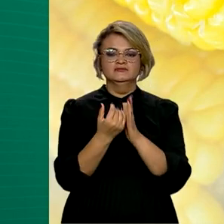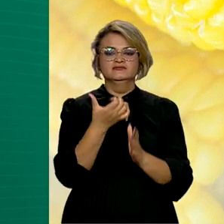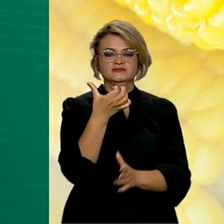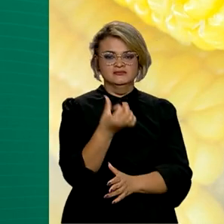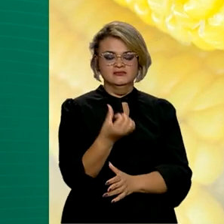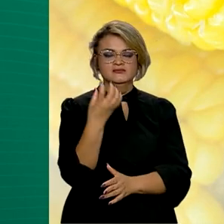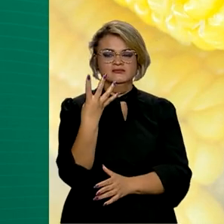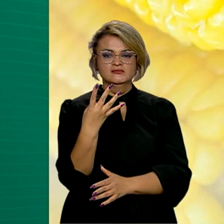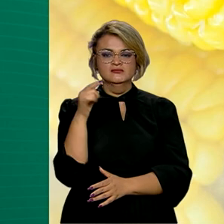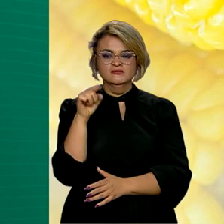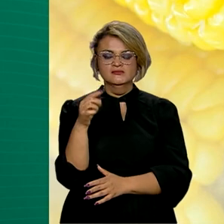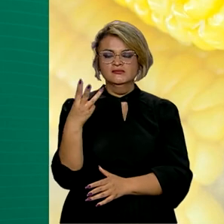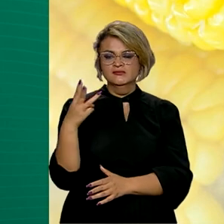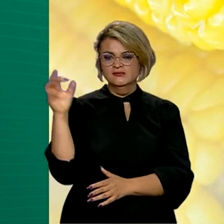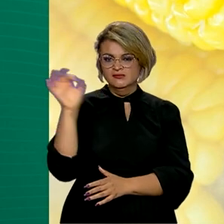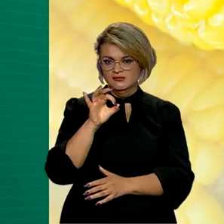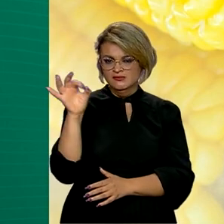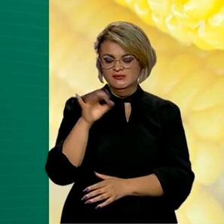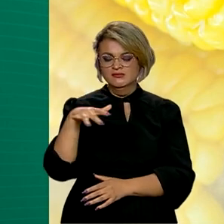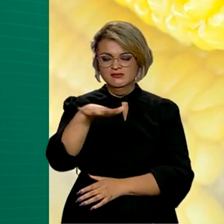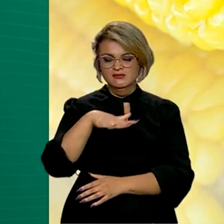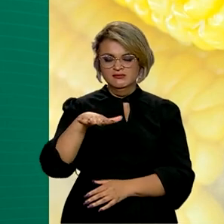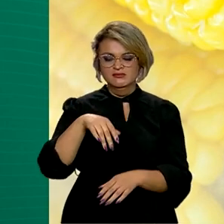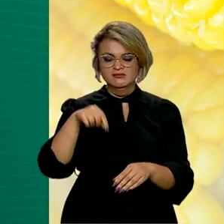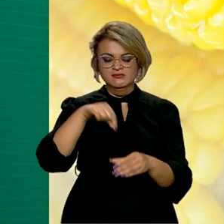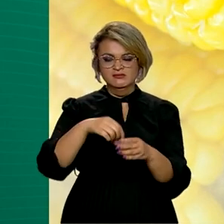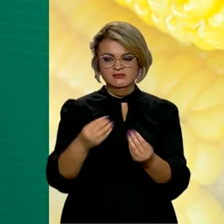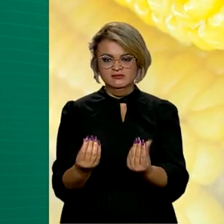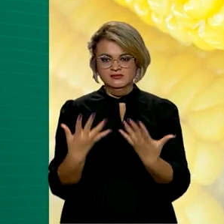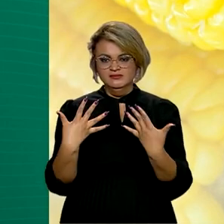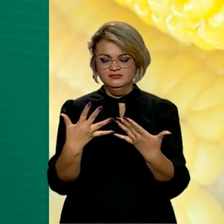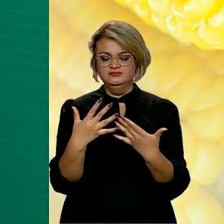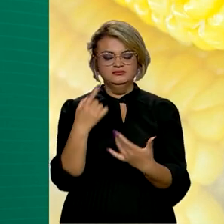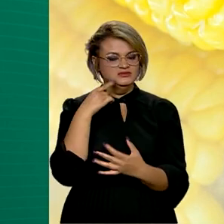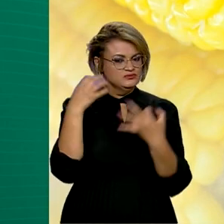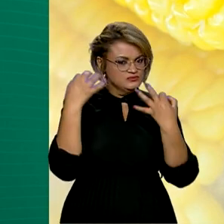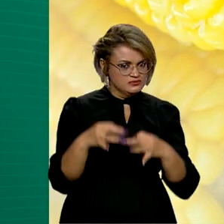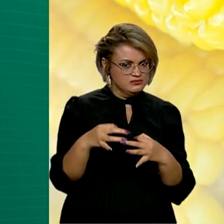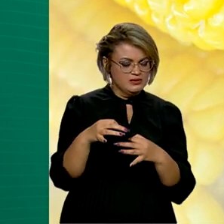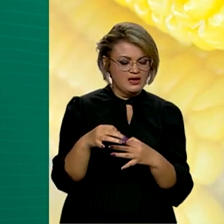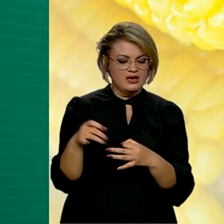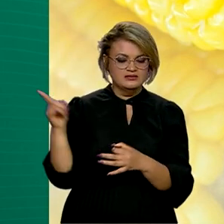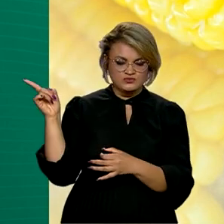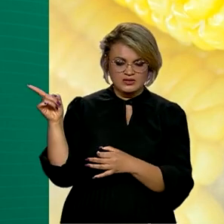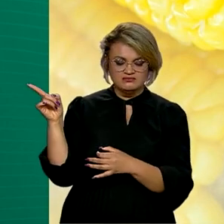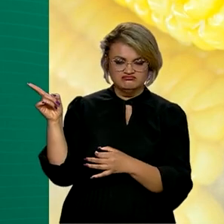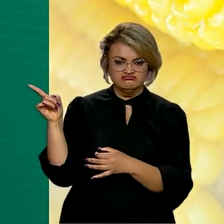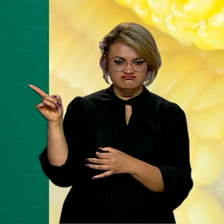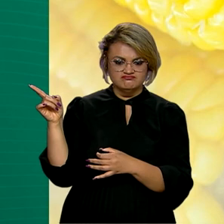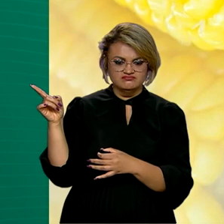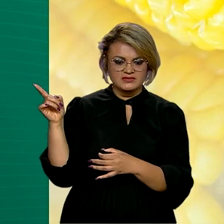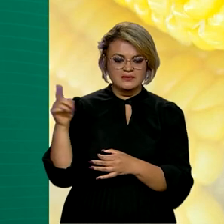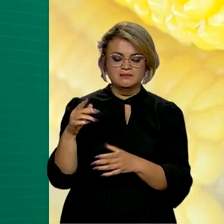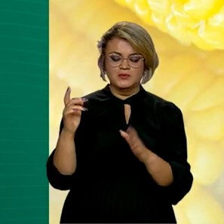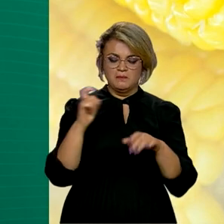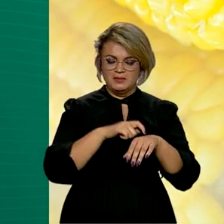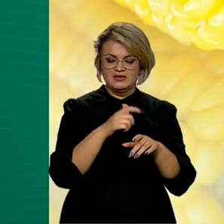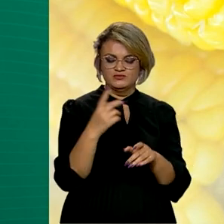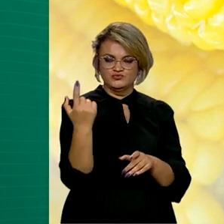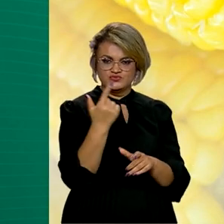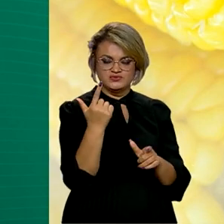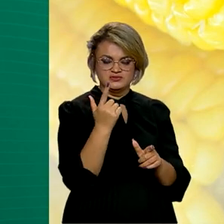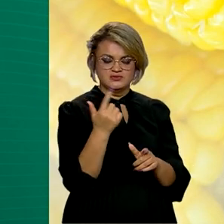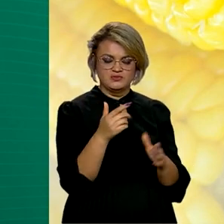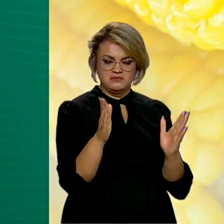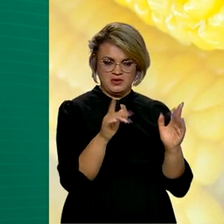,3% da área plantada. Se confirmado, o volume projetado para a segunda safra de milho